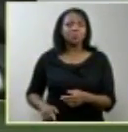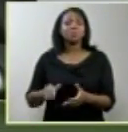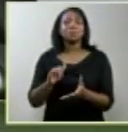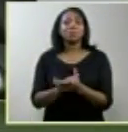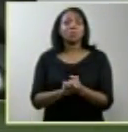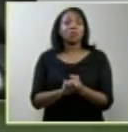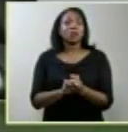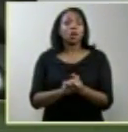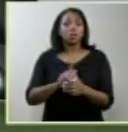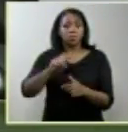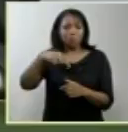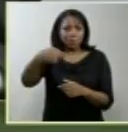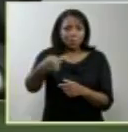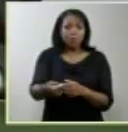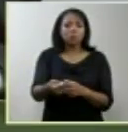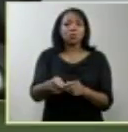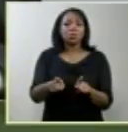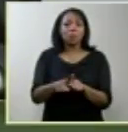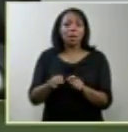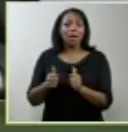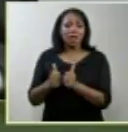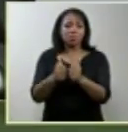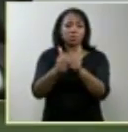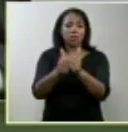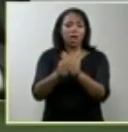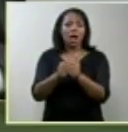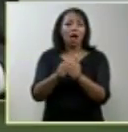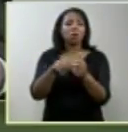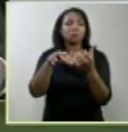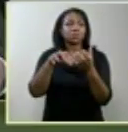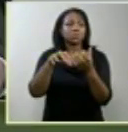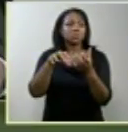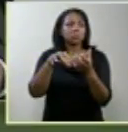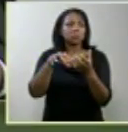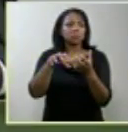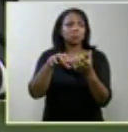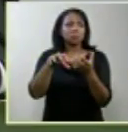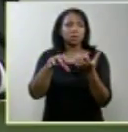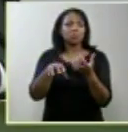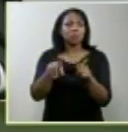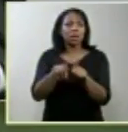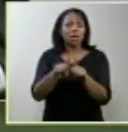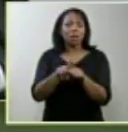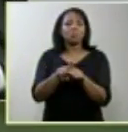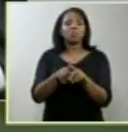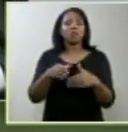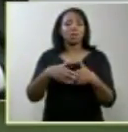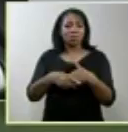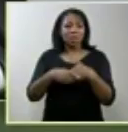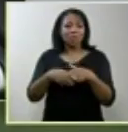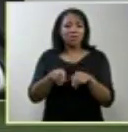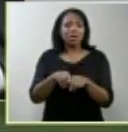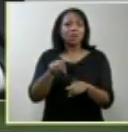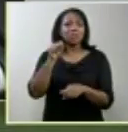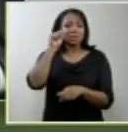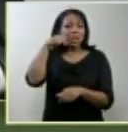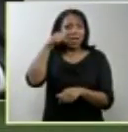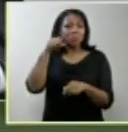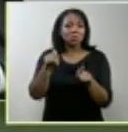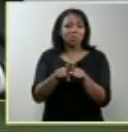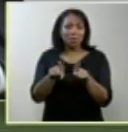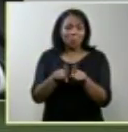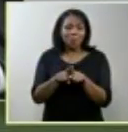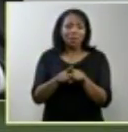posteriormente encaminhado ao Senado da República presidente nosso saudoso senador Ramstebit